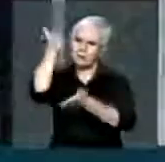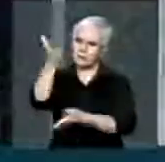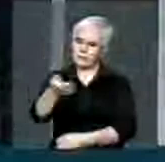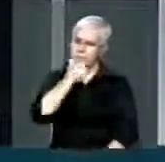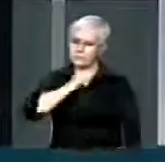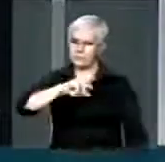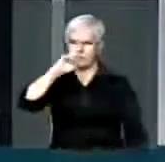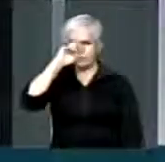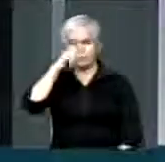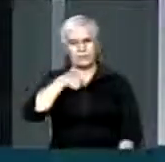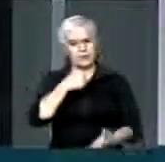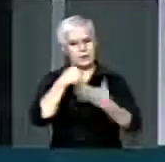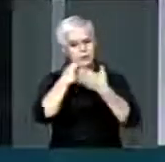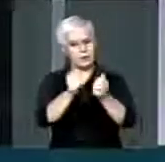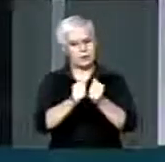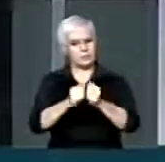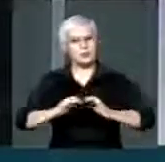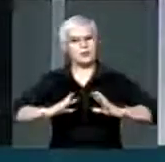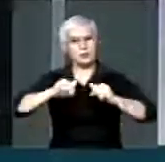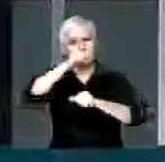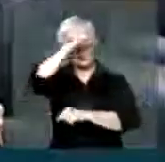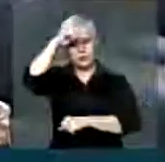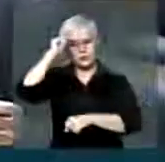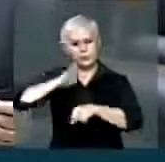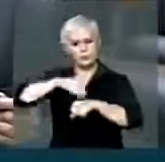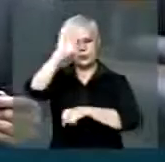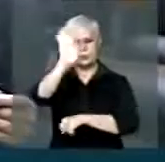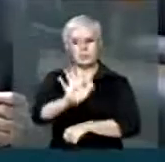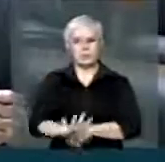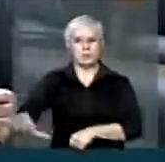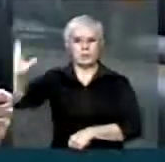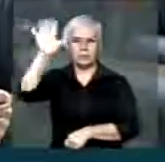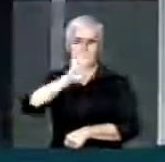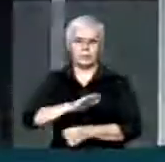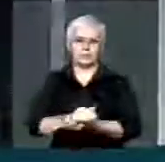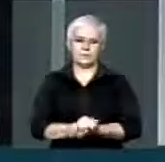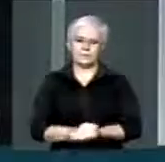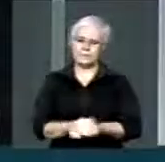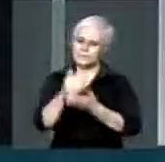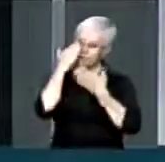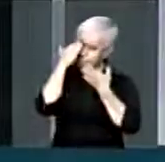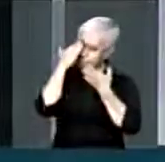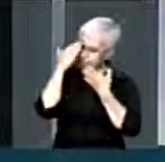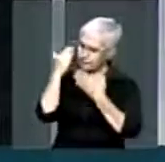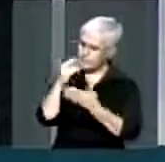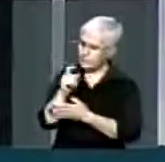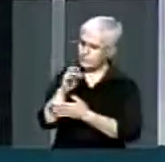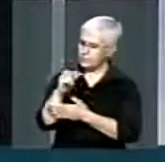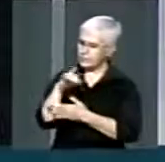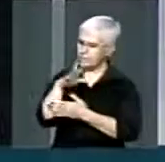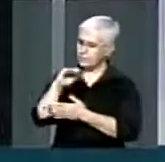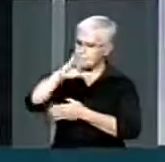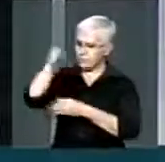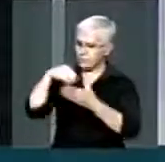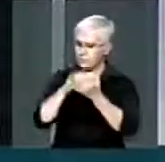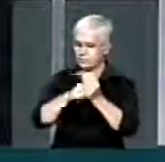e eu estou solidário com todos os prefeitos brasileiros deputado Ana Fagostinha, agradeço a parte de vossa excelência e incorporo ao nosso pronunciamento